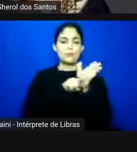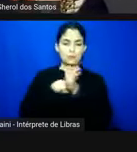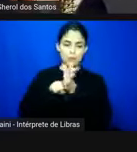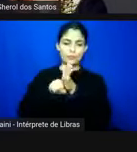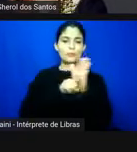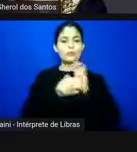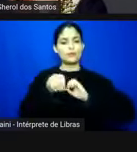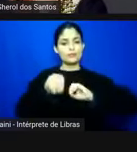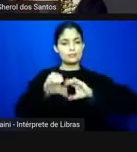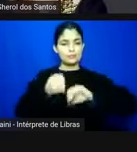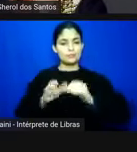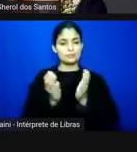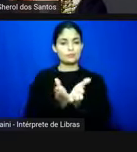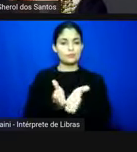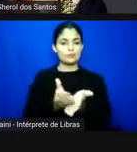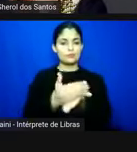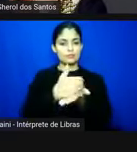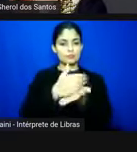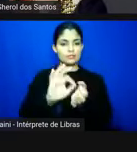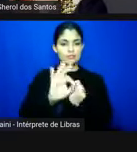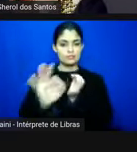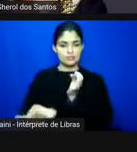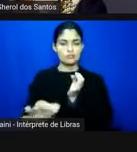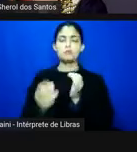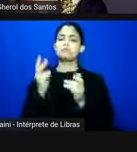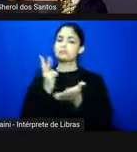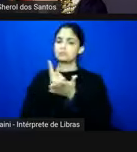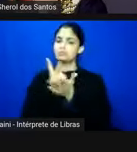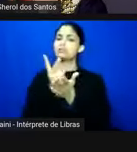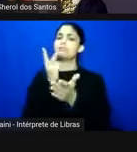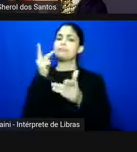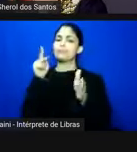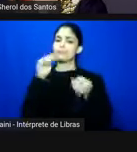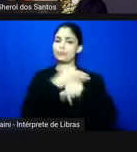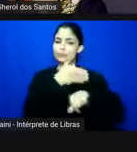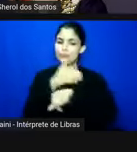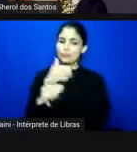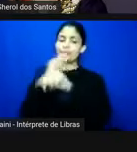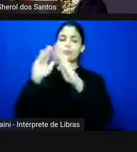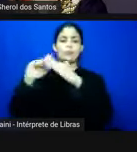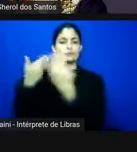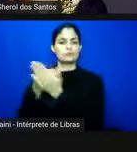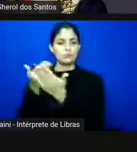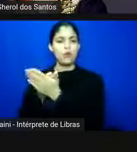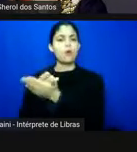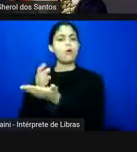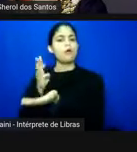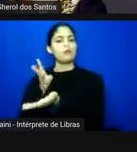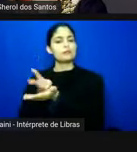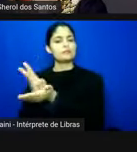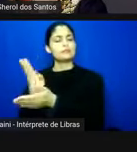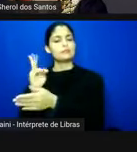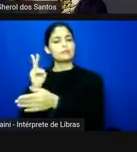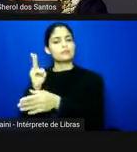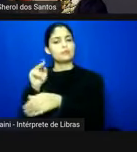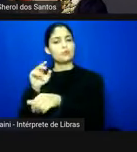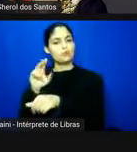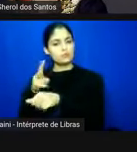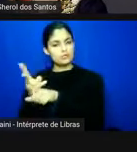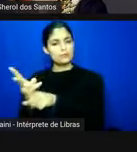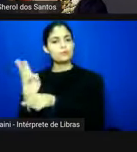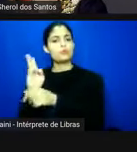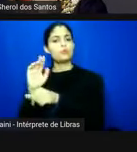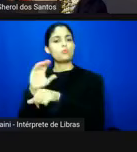extensão. E participando de vários eventos em escolas, fazendo minicursos internos e externos, construindo jogos